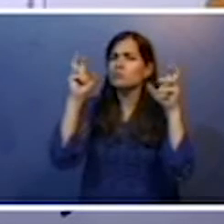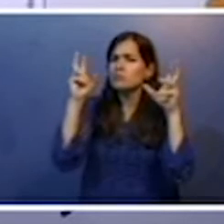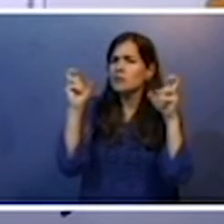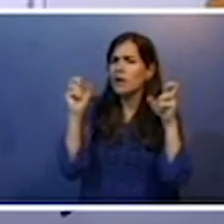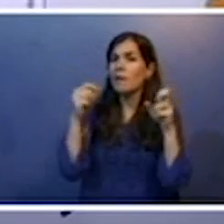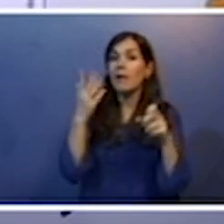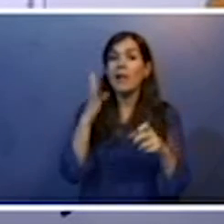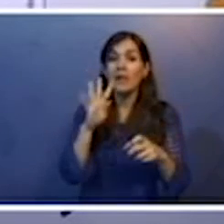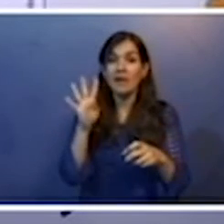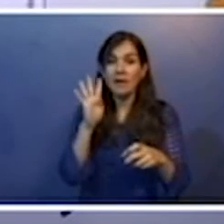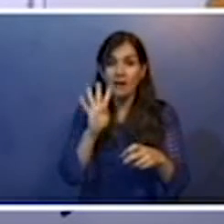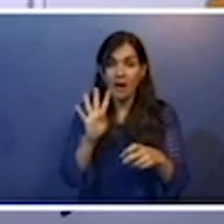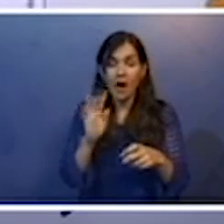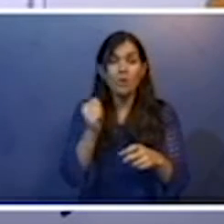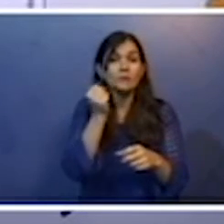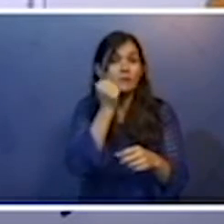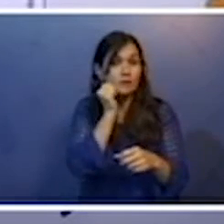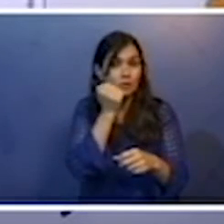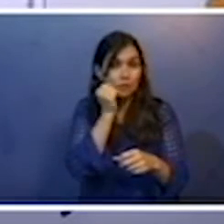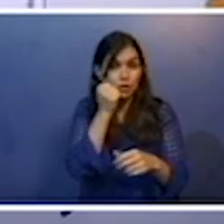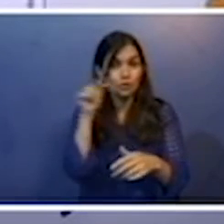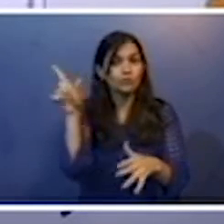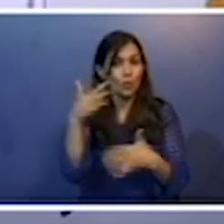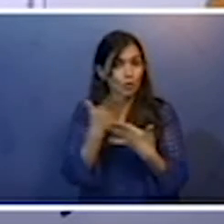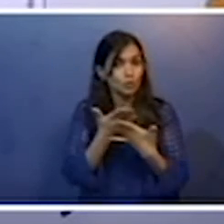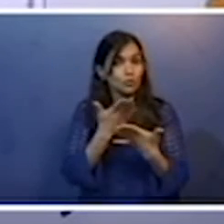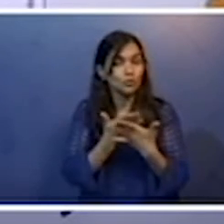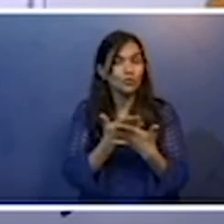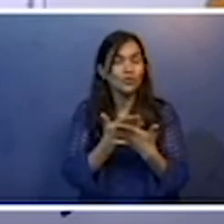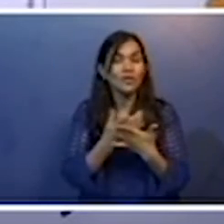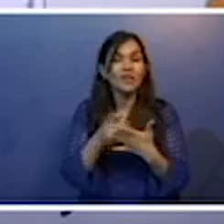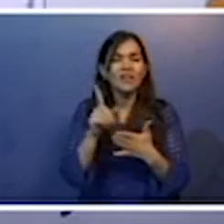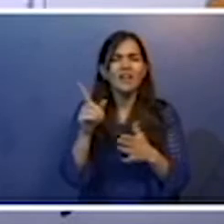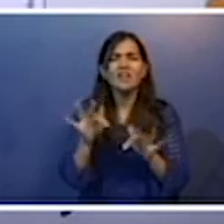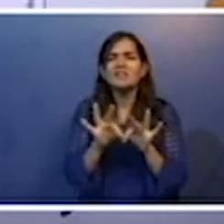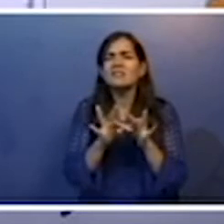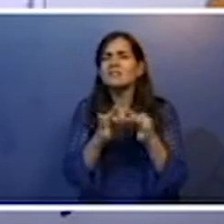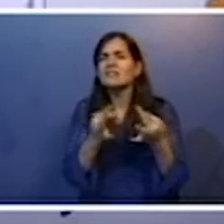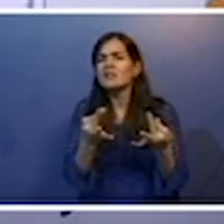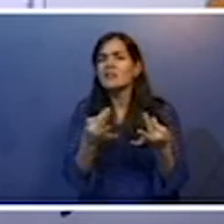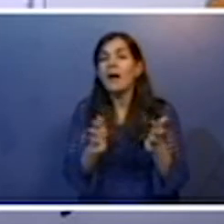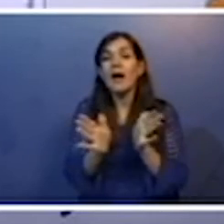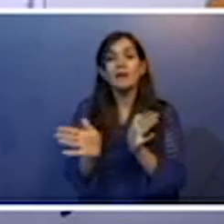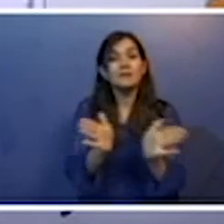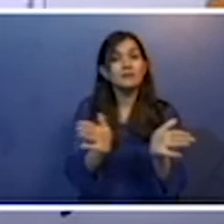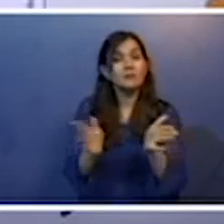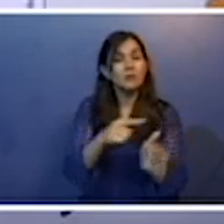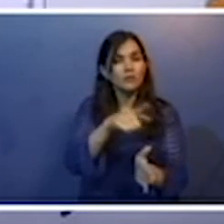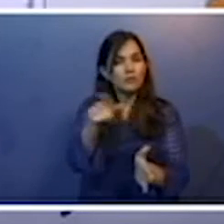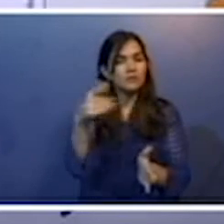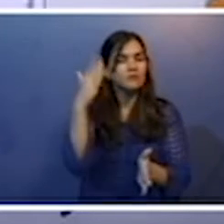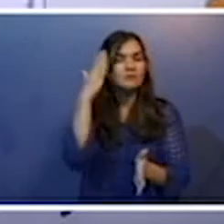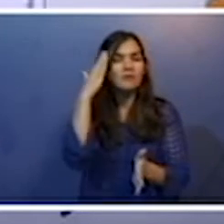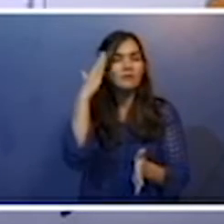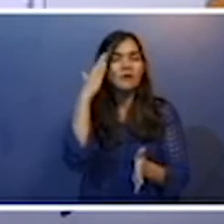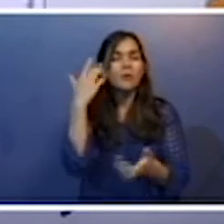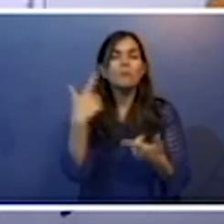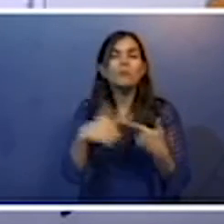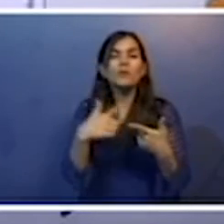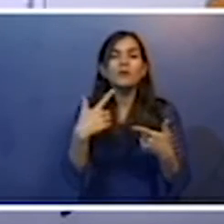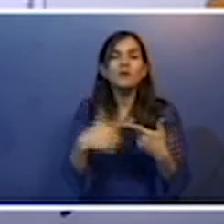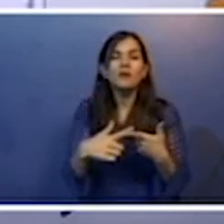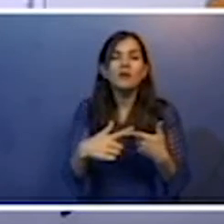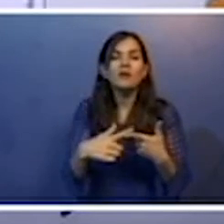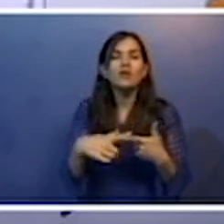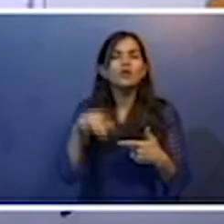natureza científica, é um estudo, mas um texto simples e acessível para que vocês entendam por que que, às vezes,